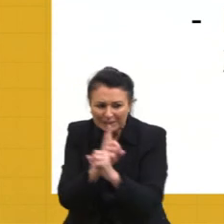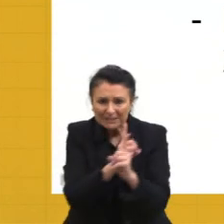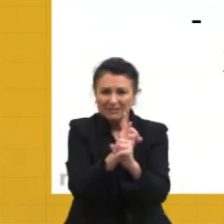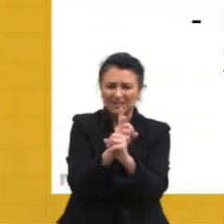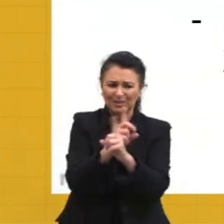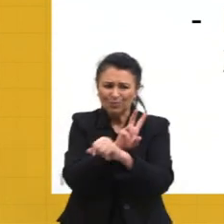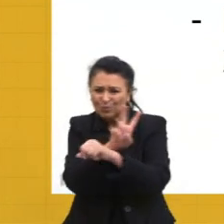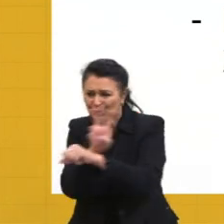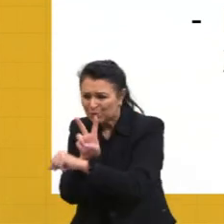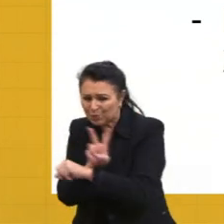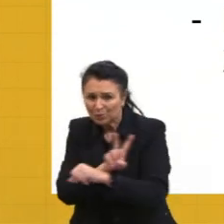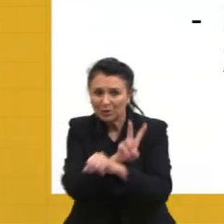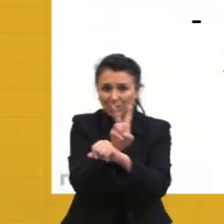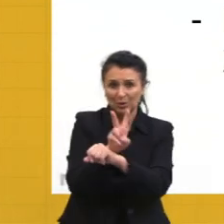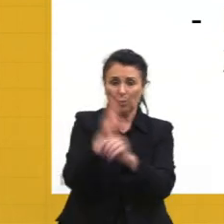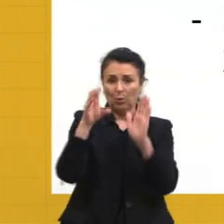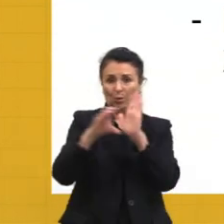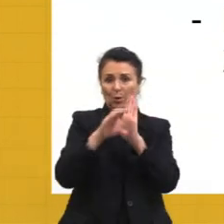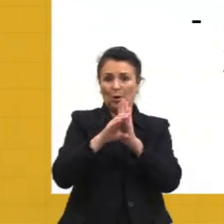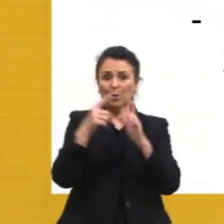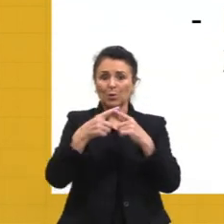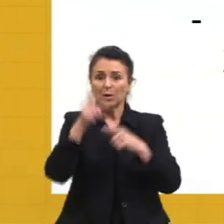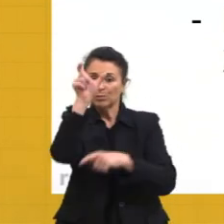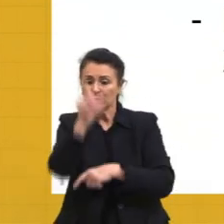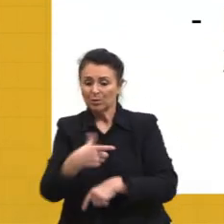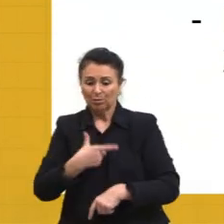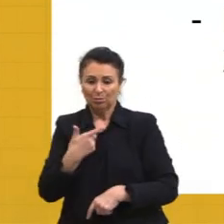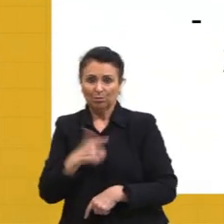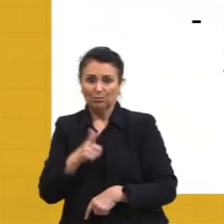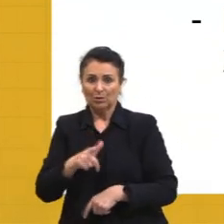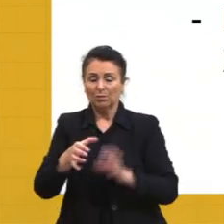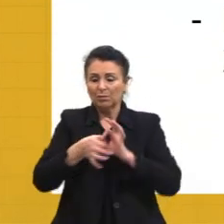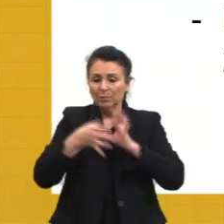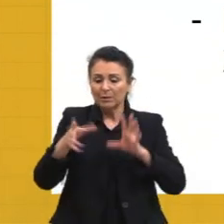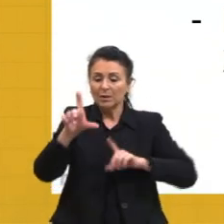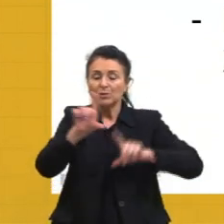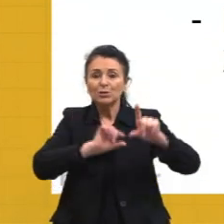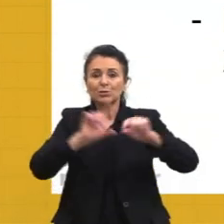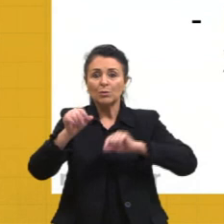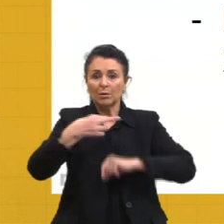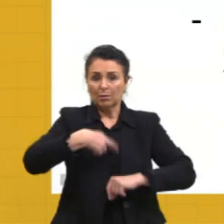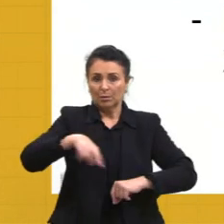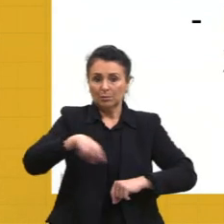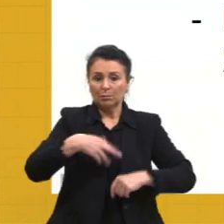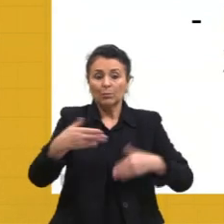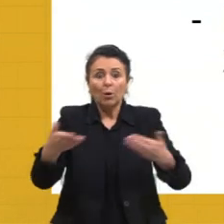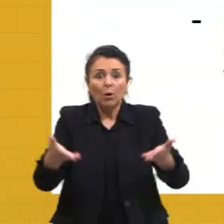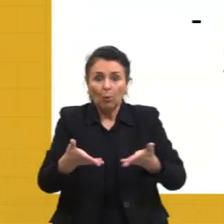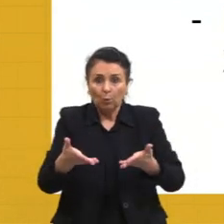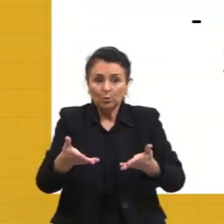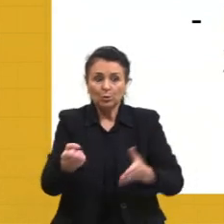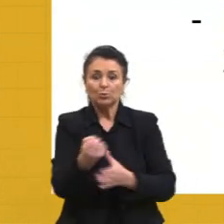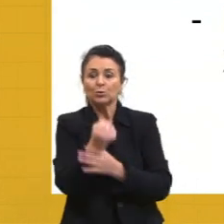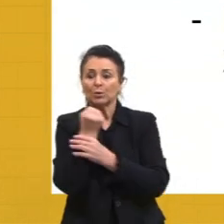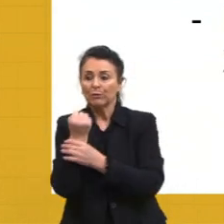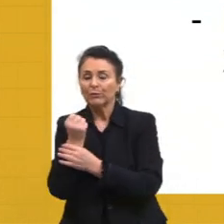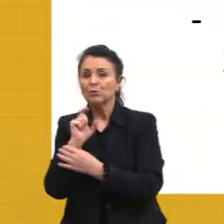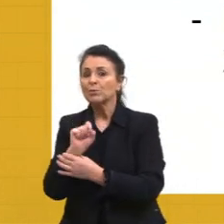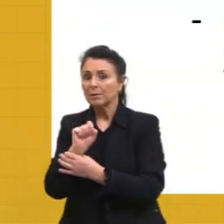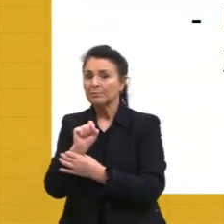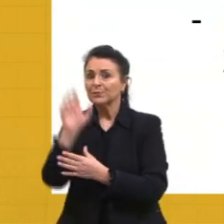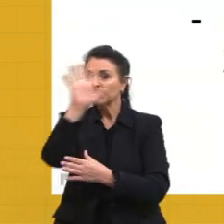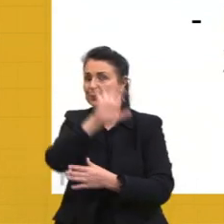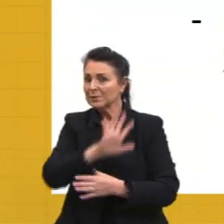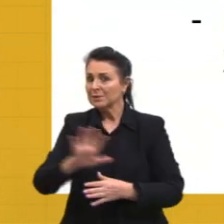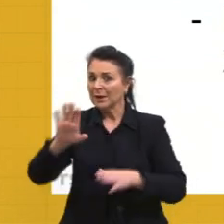ou vice-versa, as pessoas não tinham liberdade para escolher a sua religião. Hoje em dia, a gente defende que o Estado seja